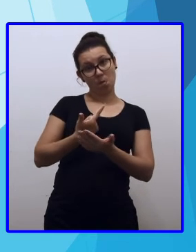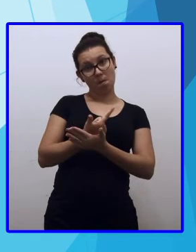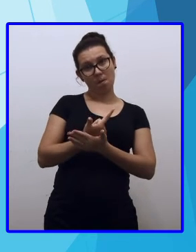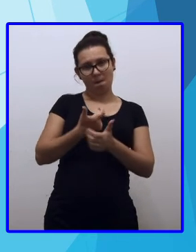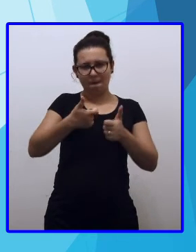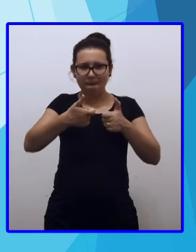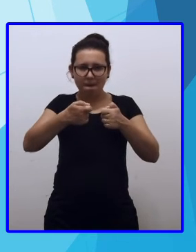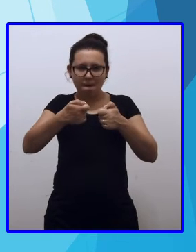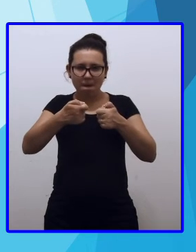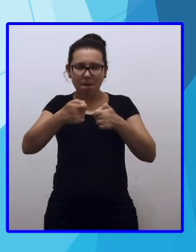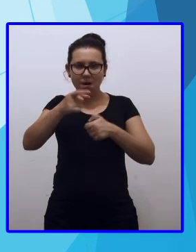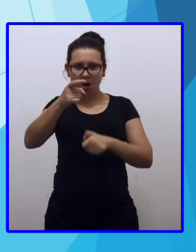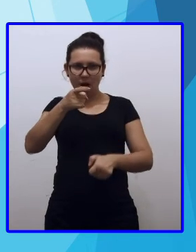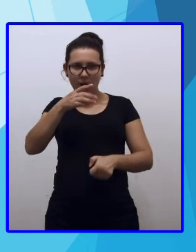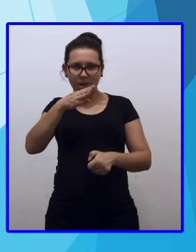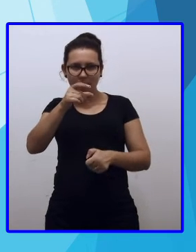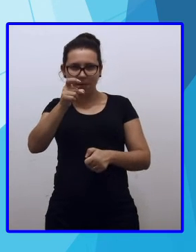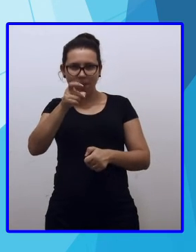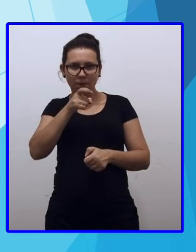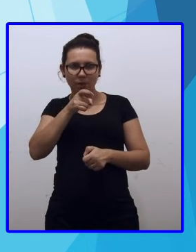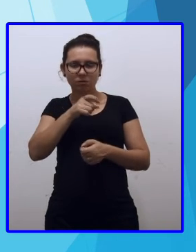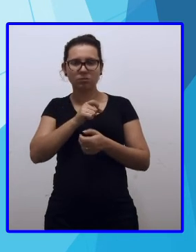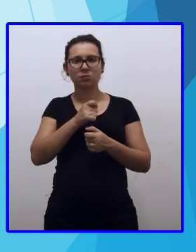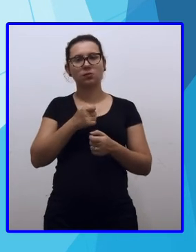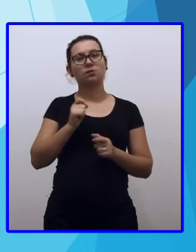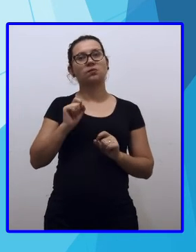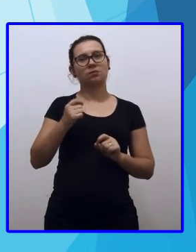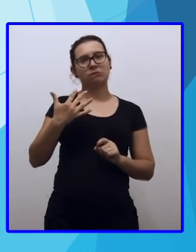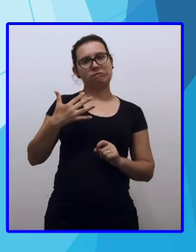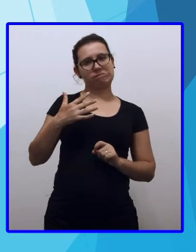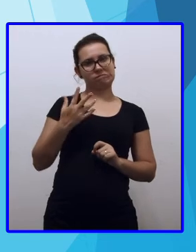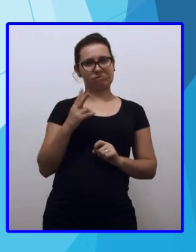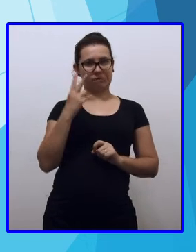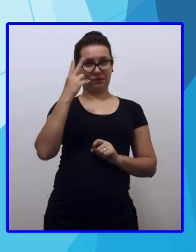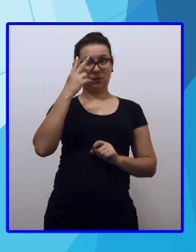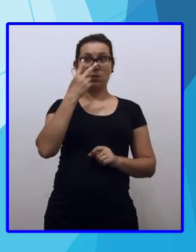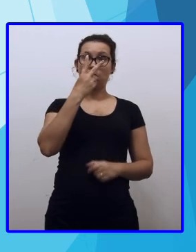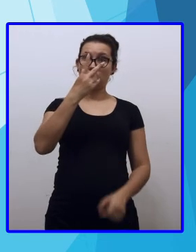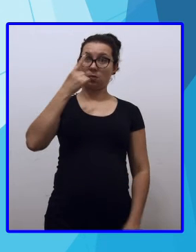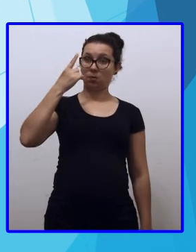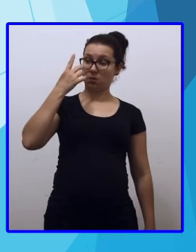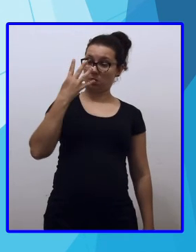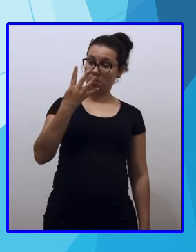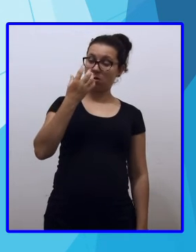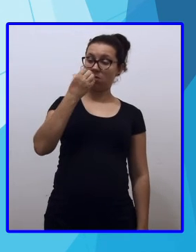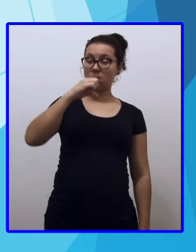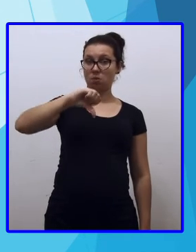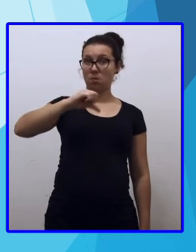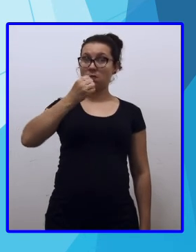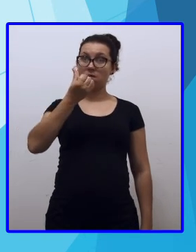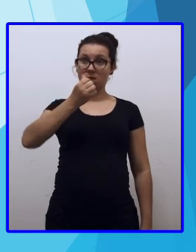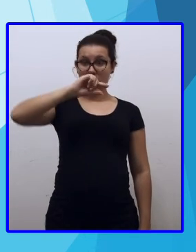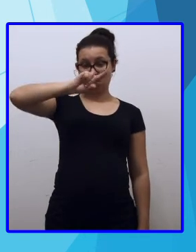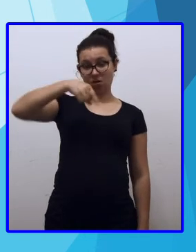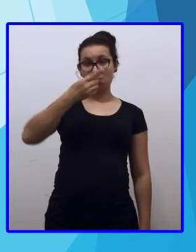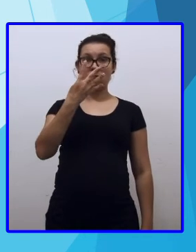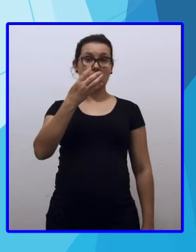Xbox que custava R$2.496,40.